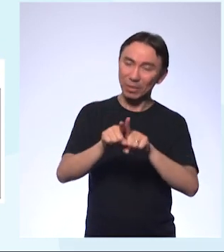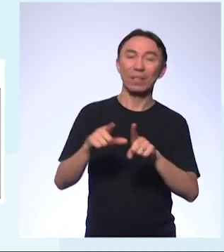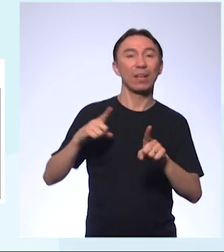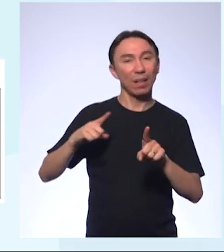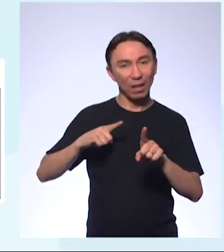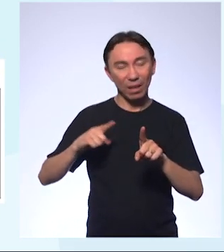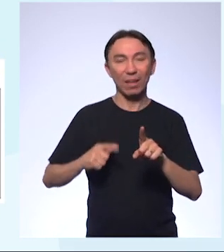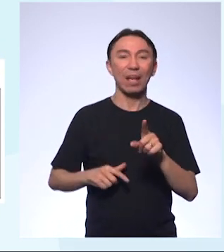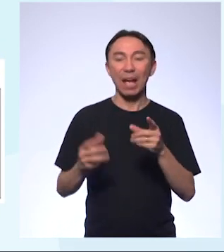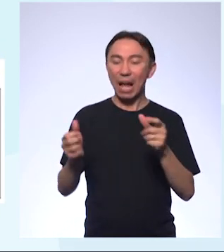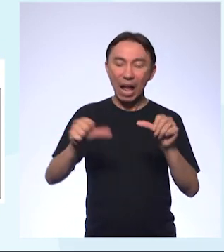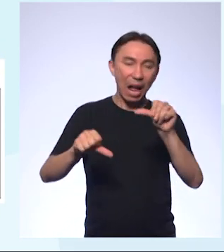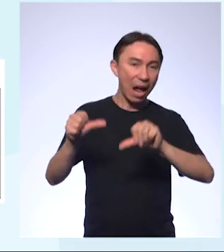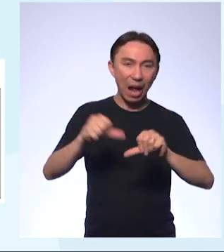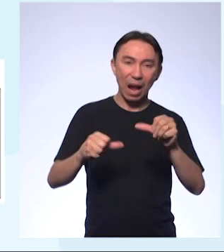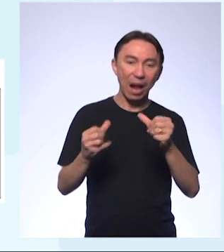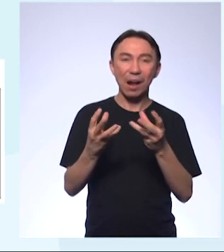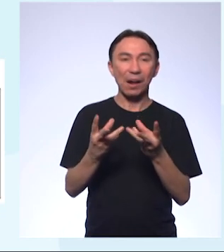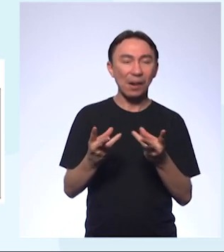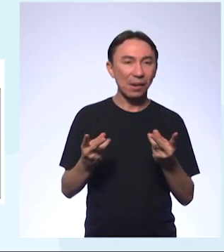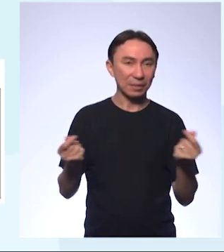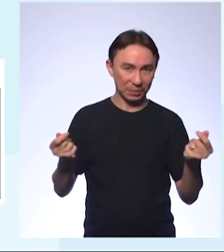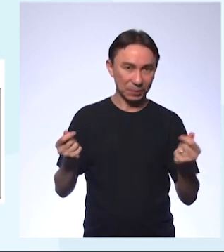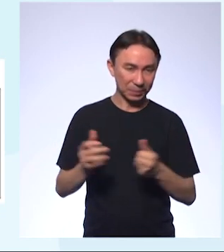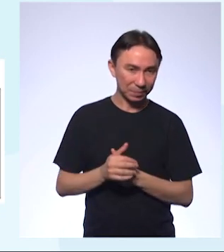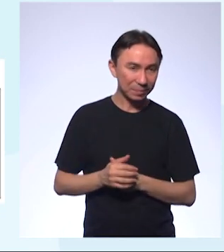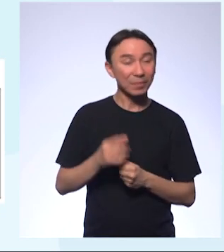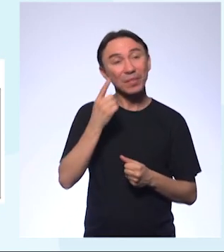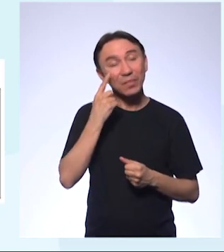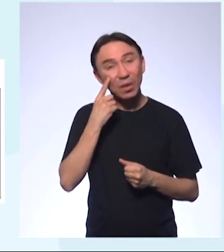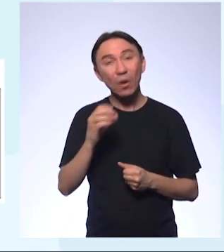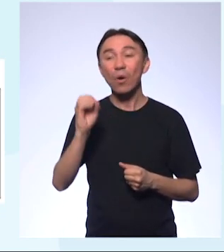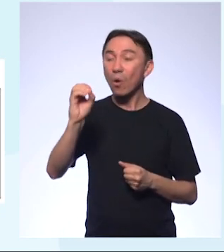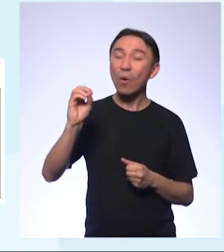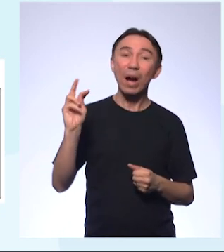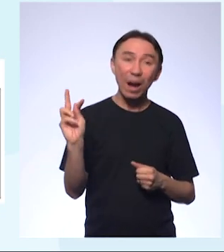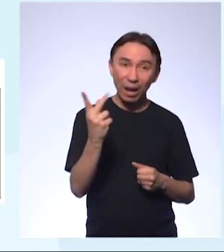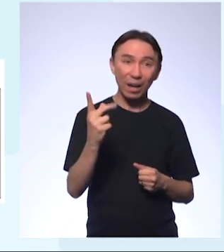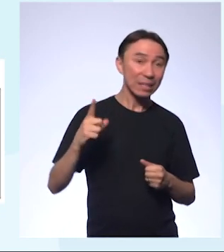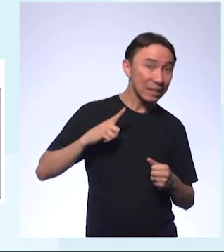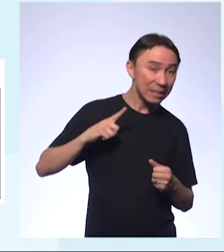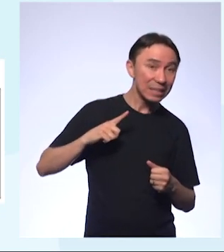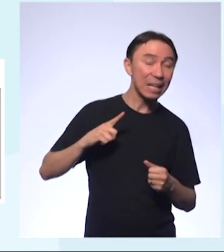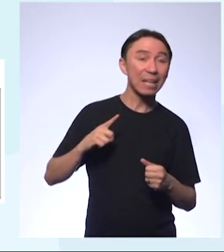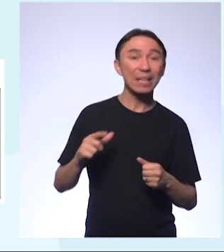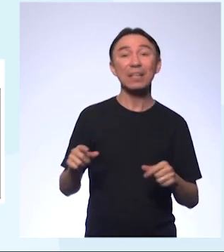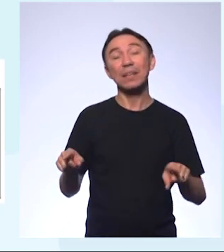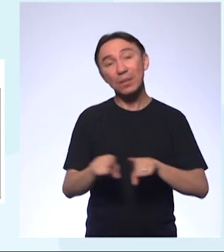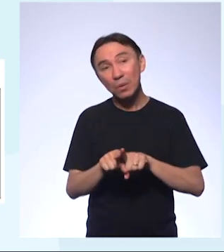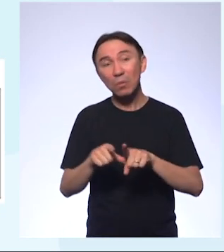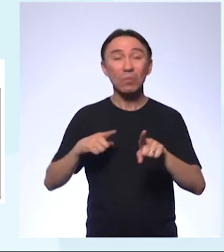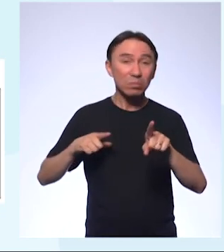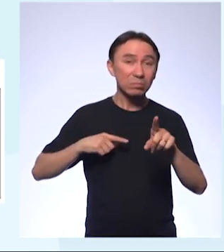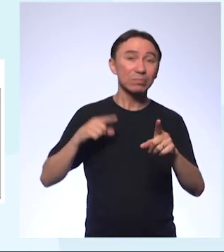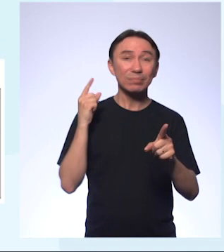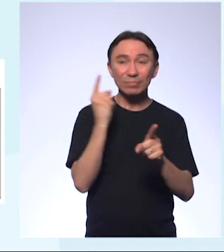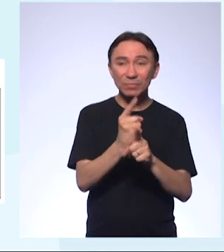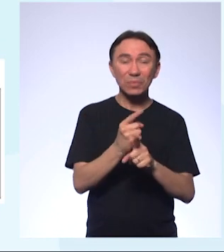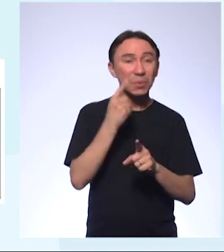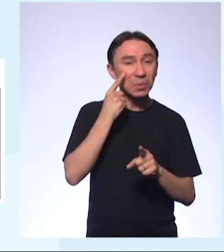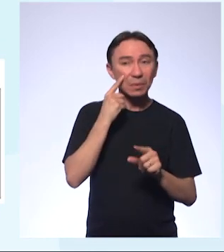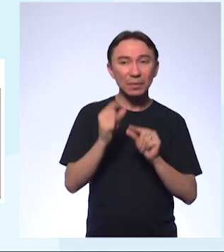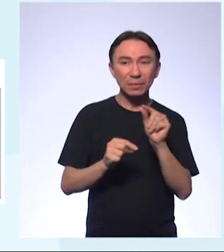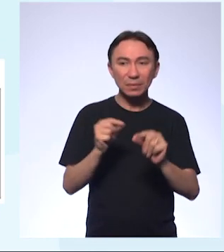pH. Então, se eu sei o valor da concentração de OH, calculo o pOH. Se a pergunta é pH,